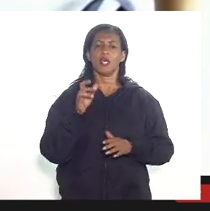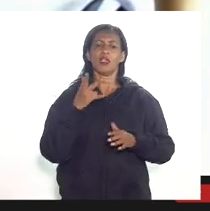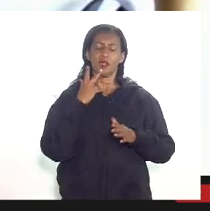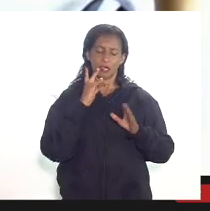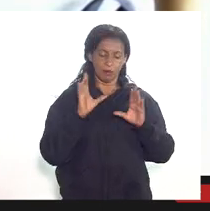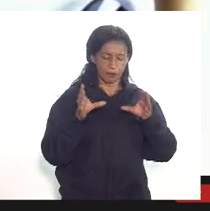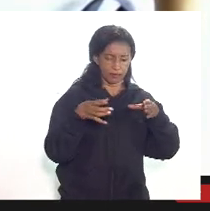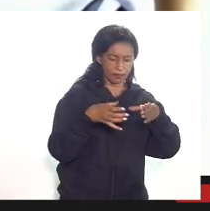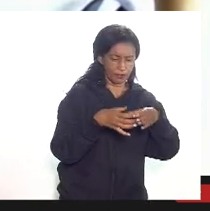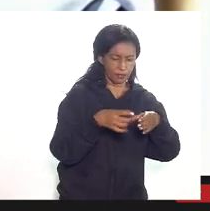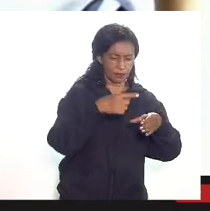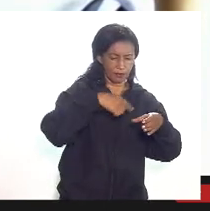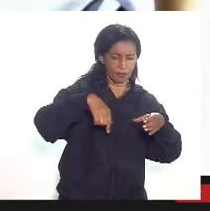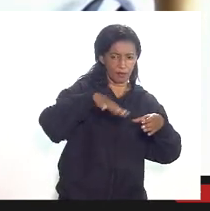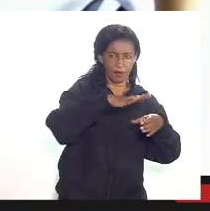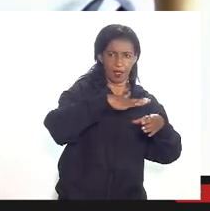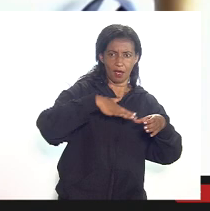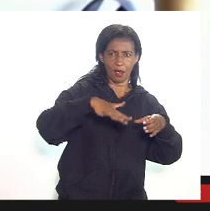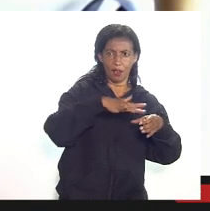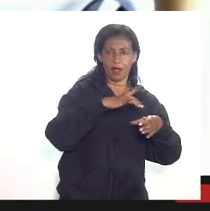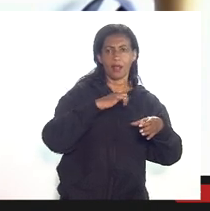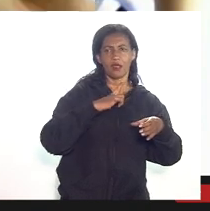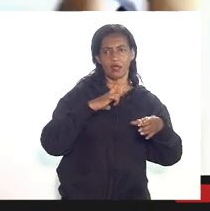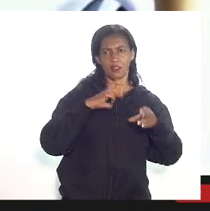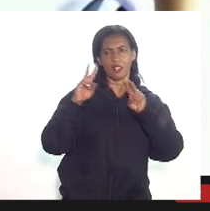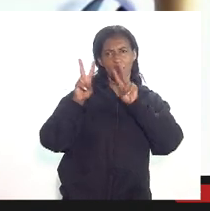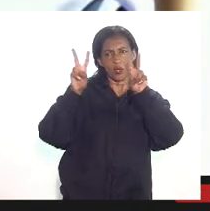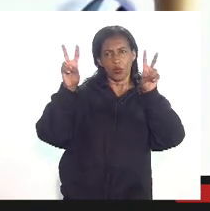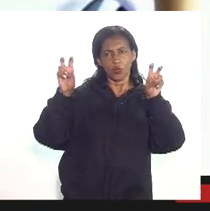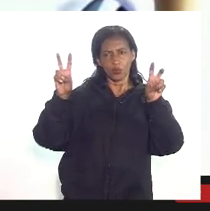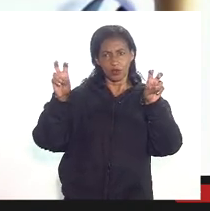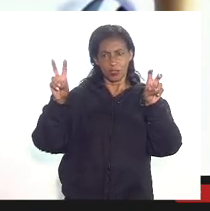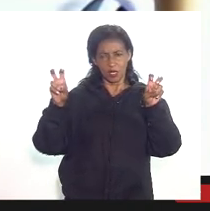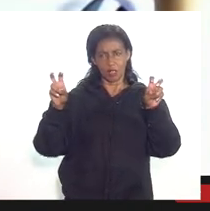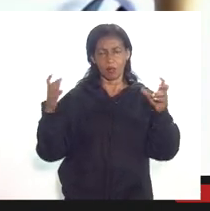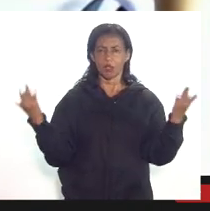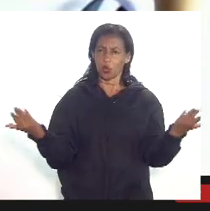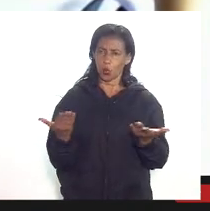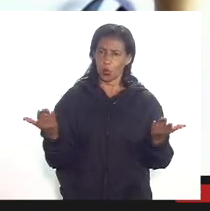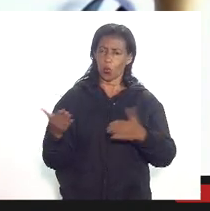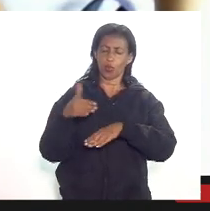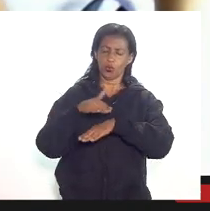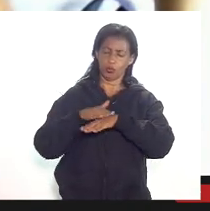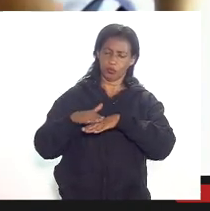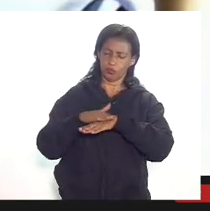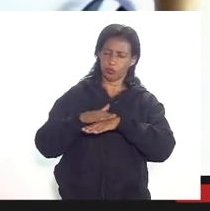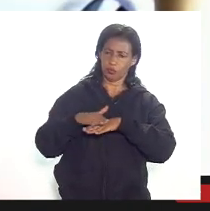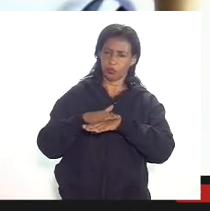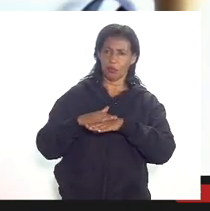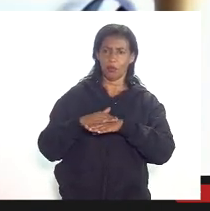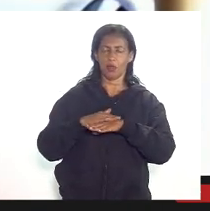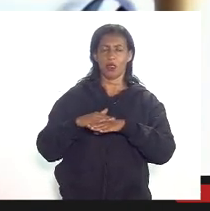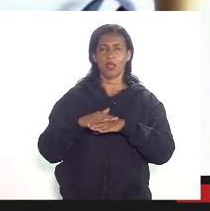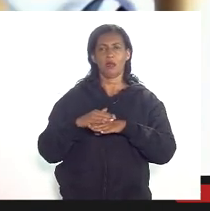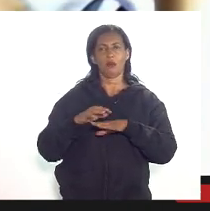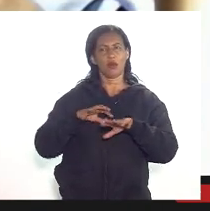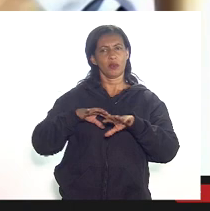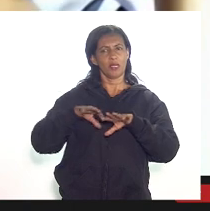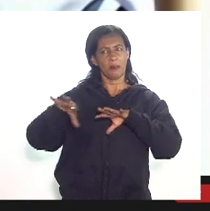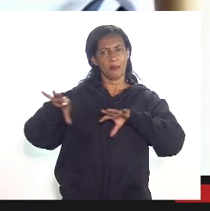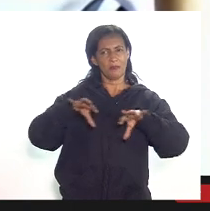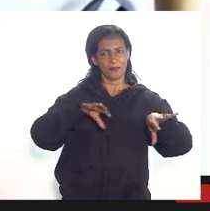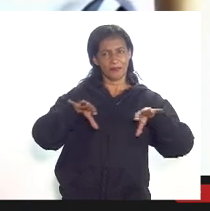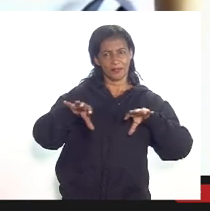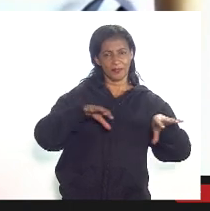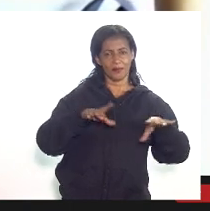que tem a ver com esse tema que nós estamos falando porque apesar de ser partilha tem